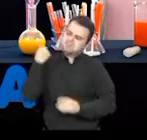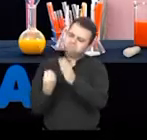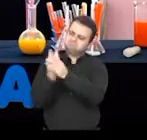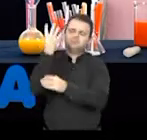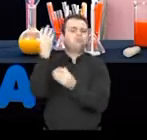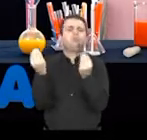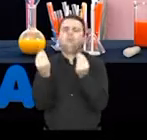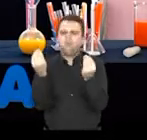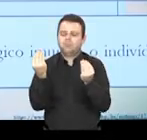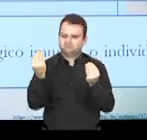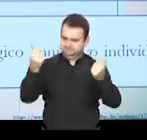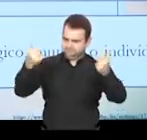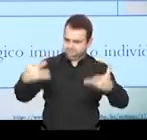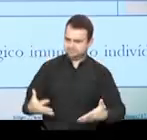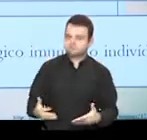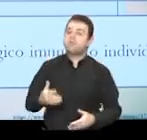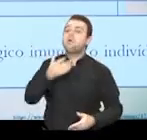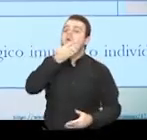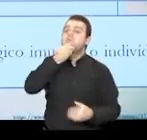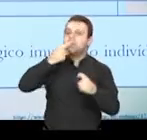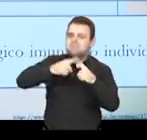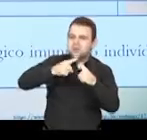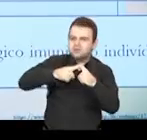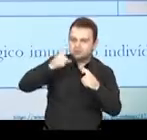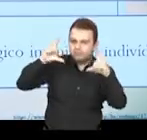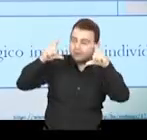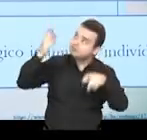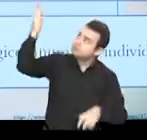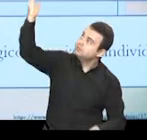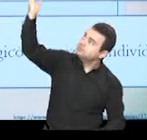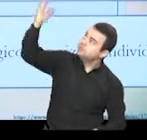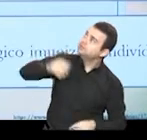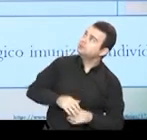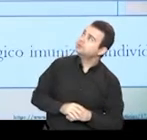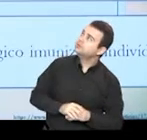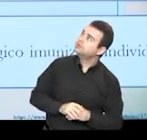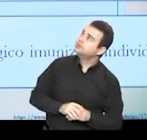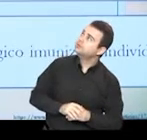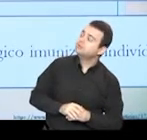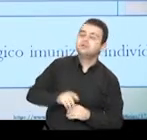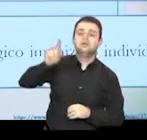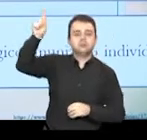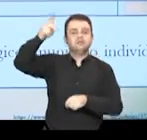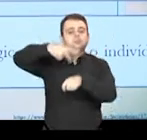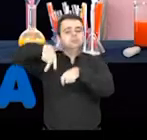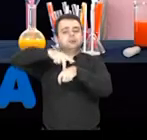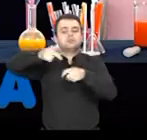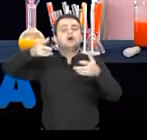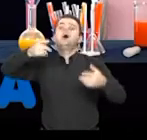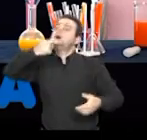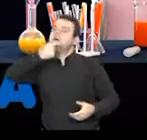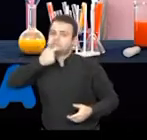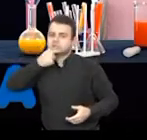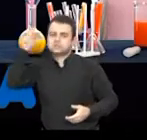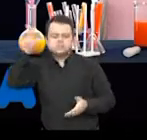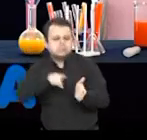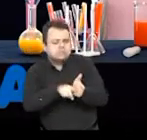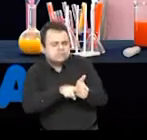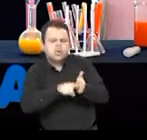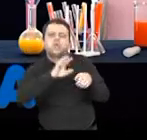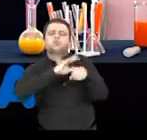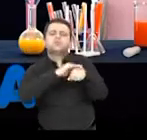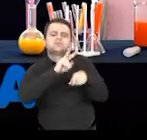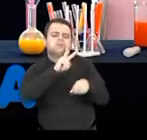começou. Nós temos esse médico aqui, que é o médico Edward Jenner, um médico inglês. E ele estudava